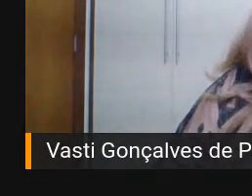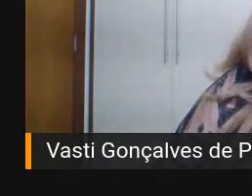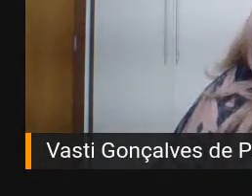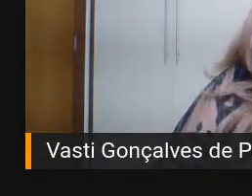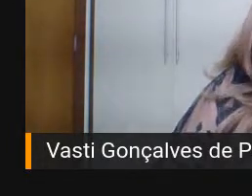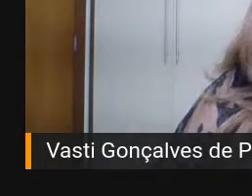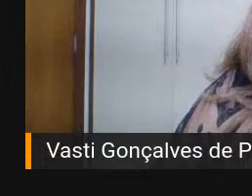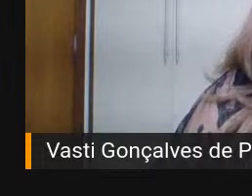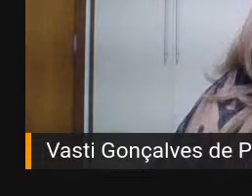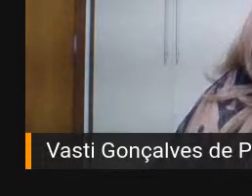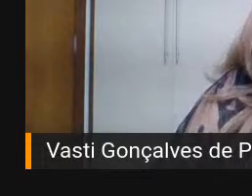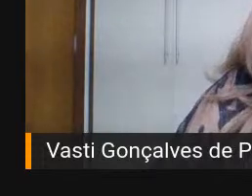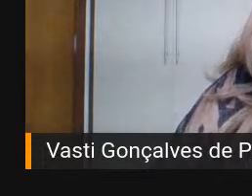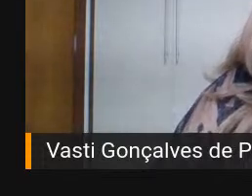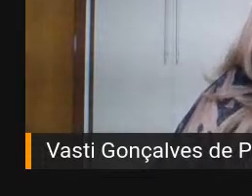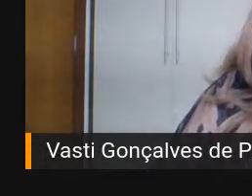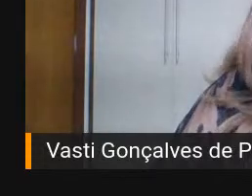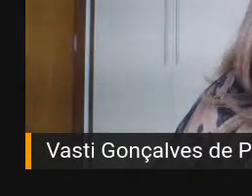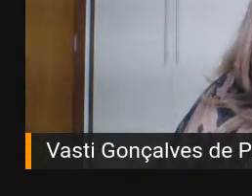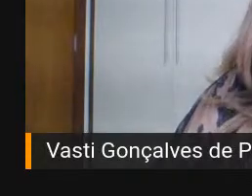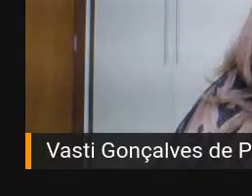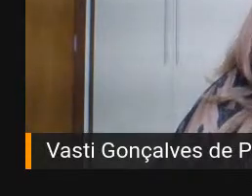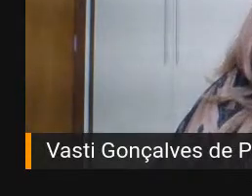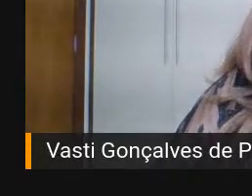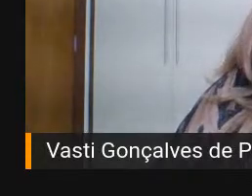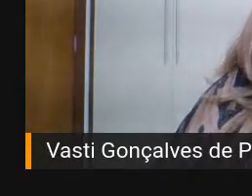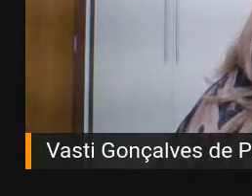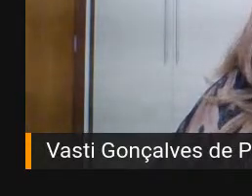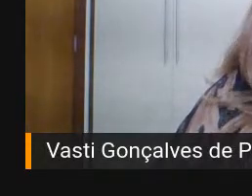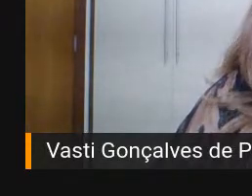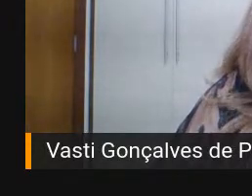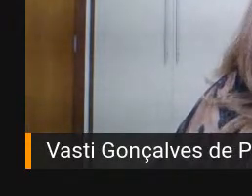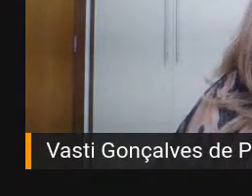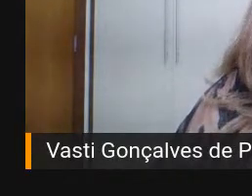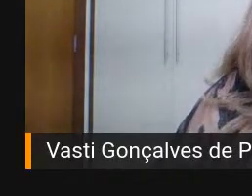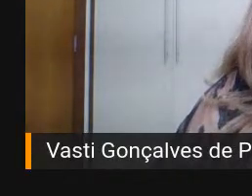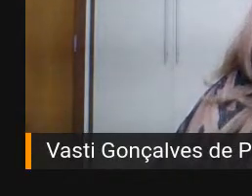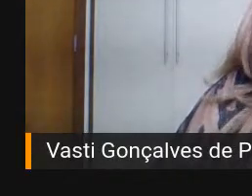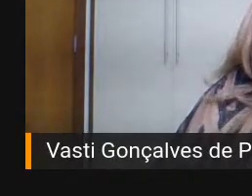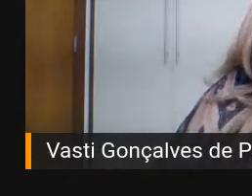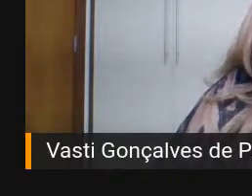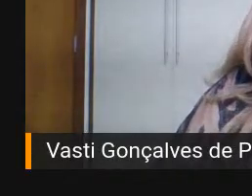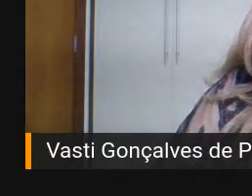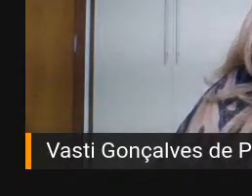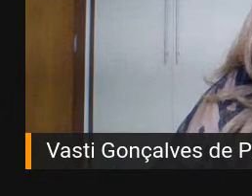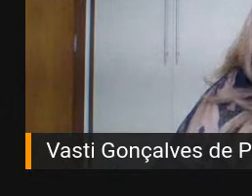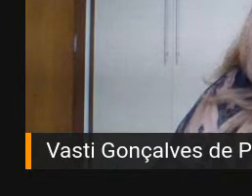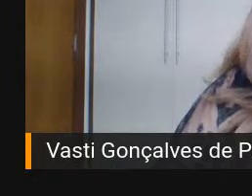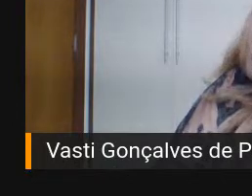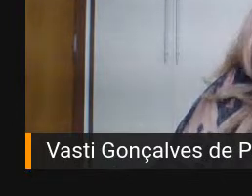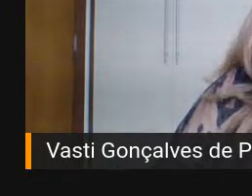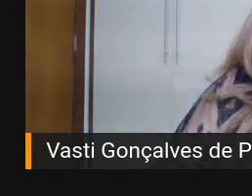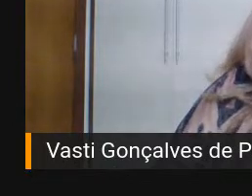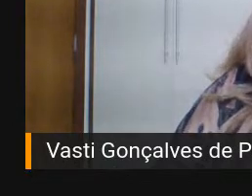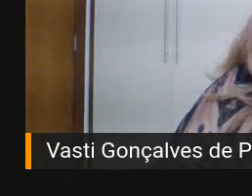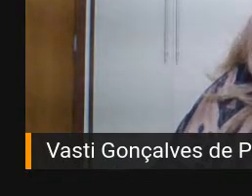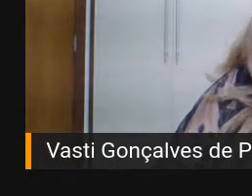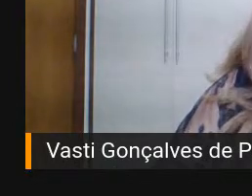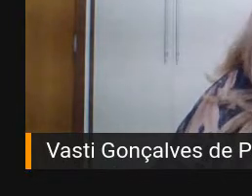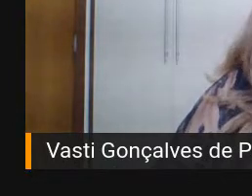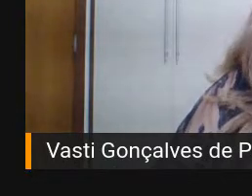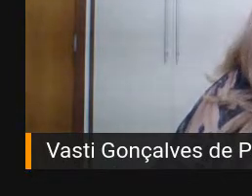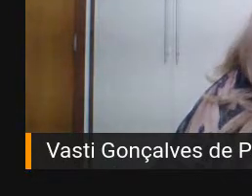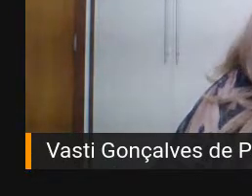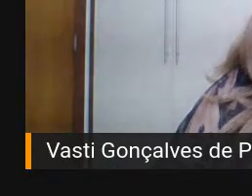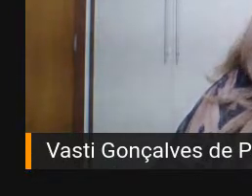profissionais do município de Serra, também serão certificados pela SEDU, do município, né, de Serra, e para tal,